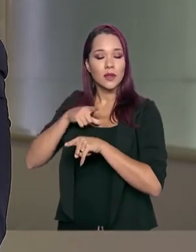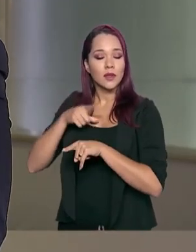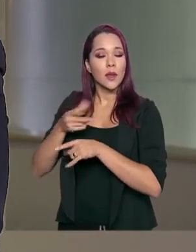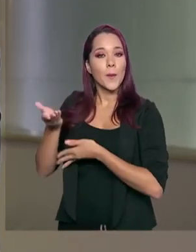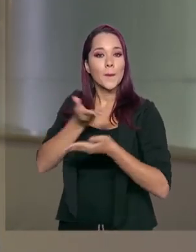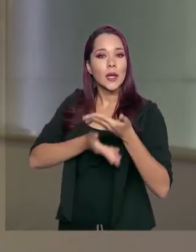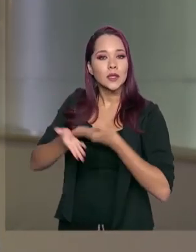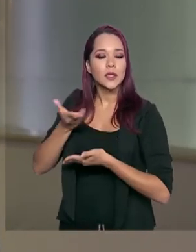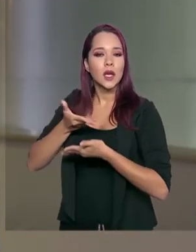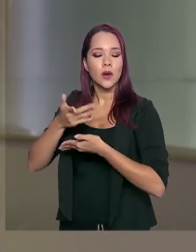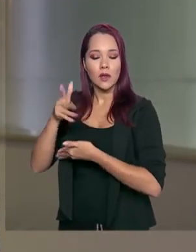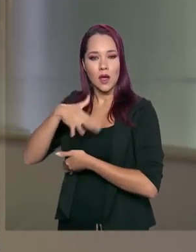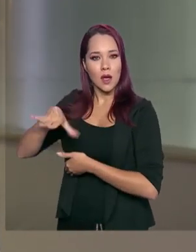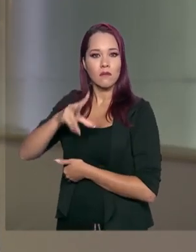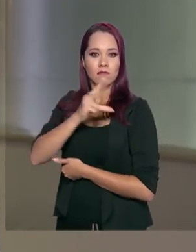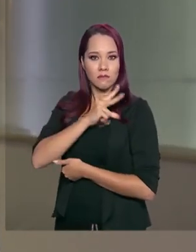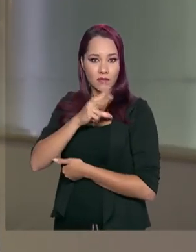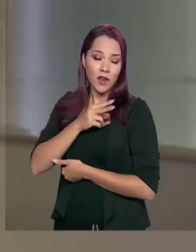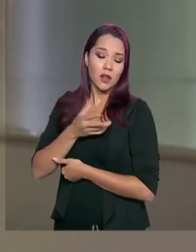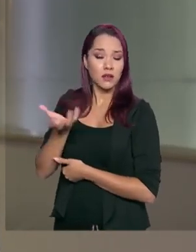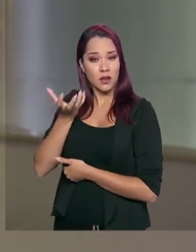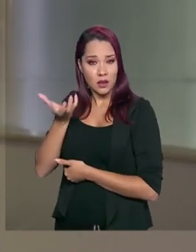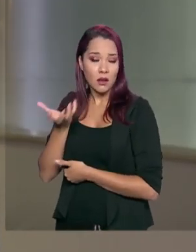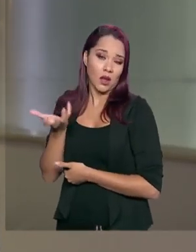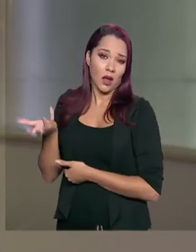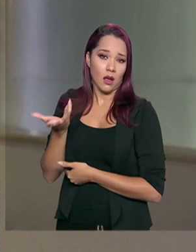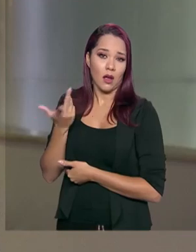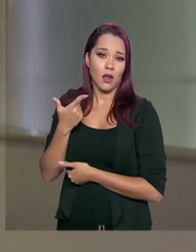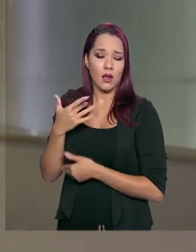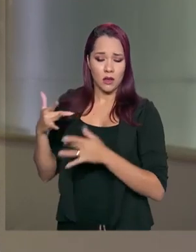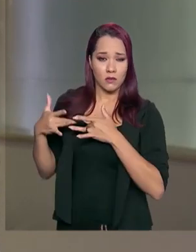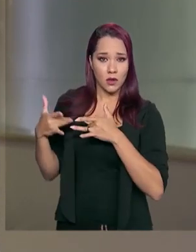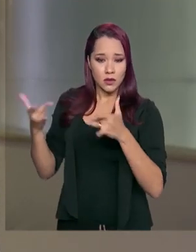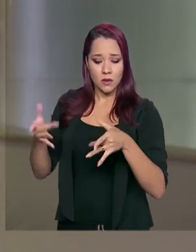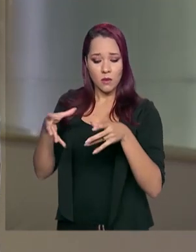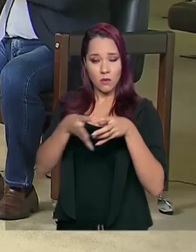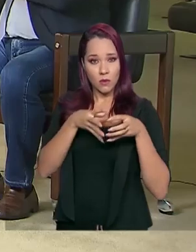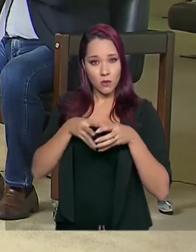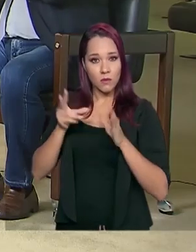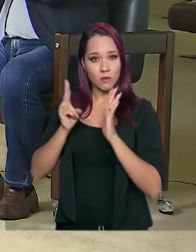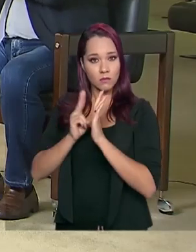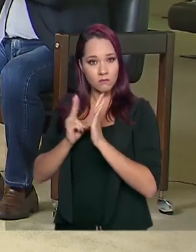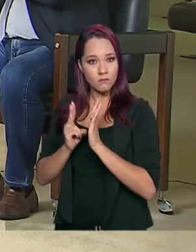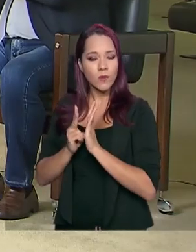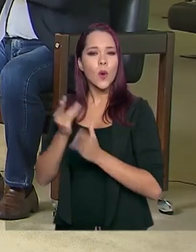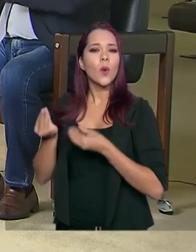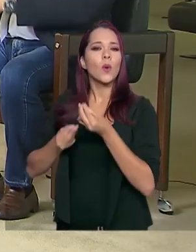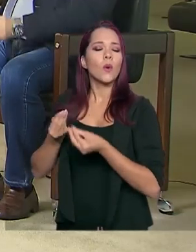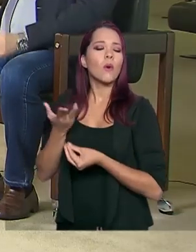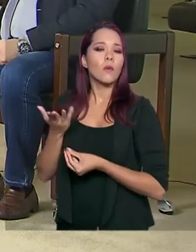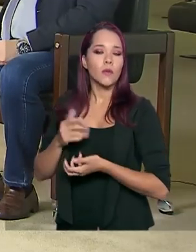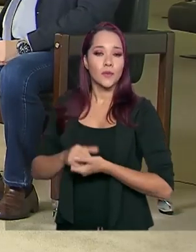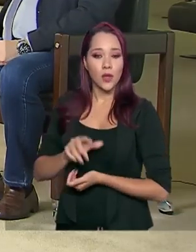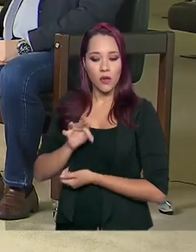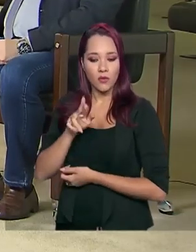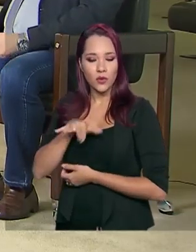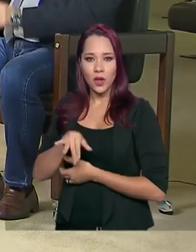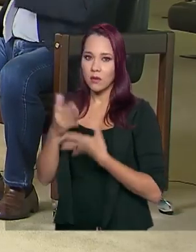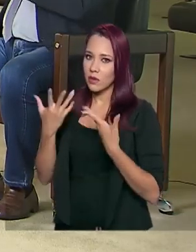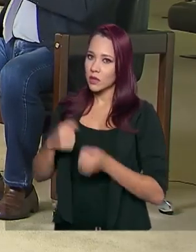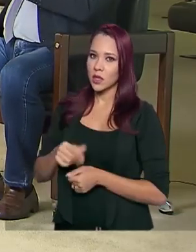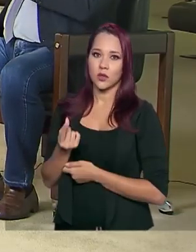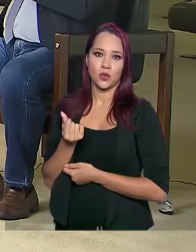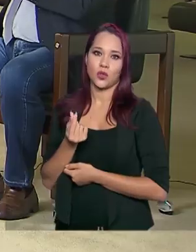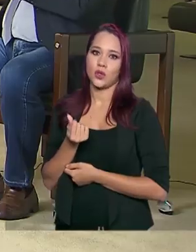da iniciativa privada que queiram, eventualmente, fazer doações às comunidades indígenas. Como é que funciona? A FUNAI não aceita dinheiro.